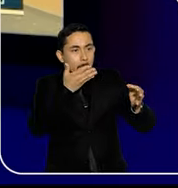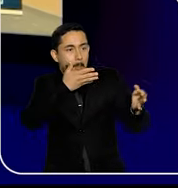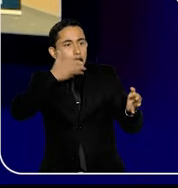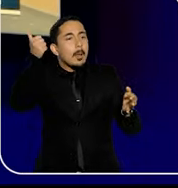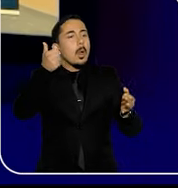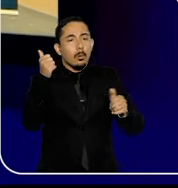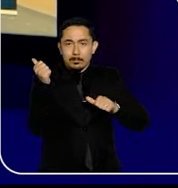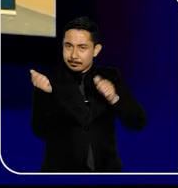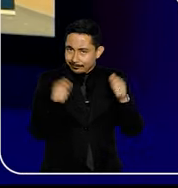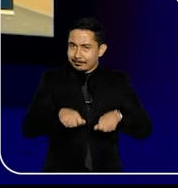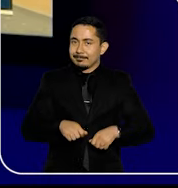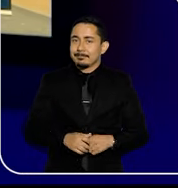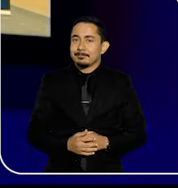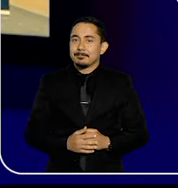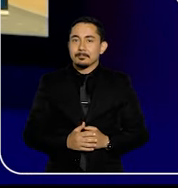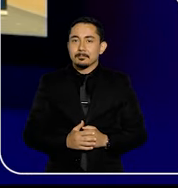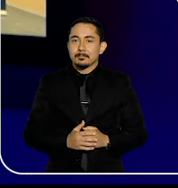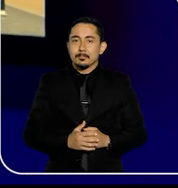dos processos.